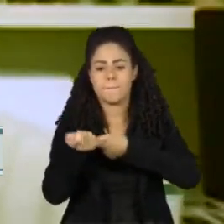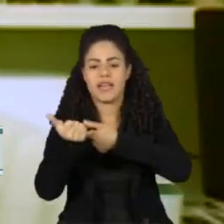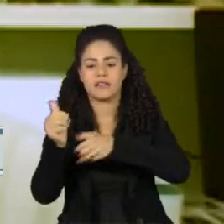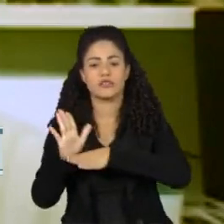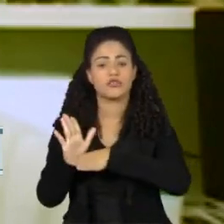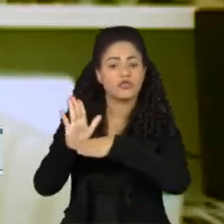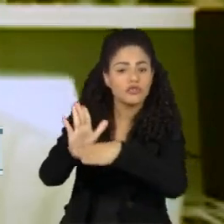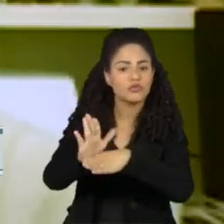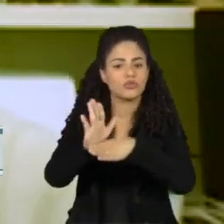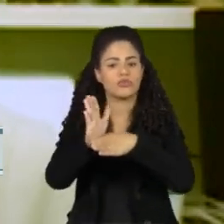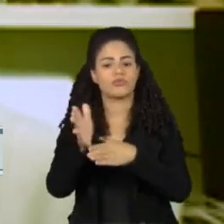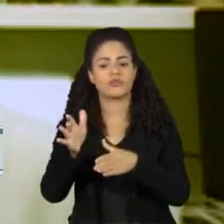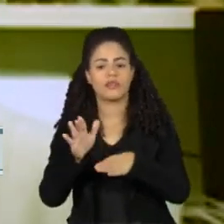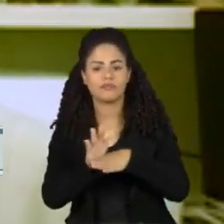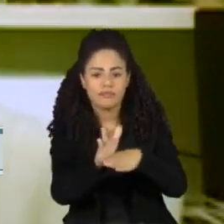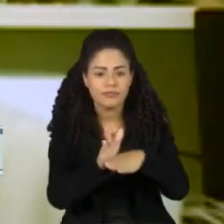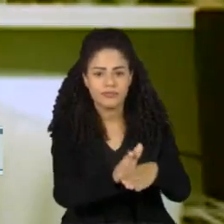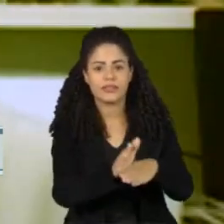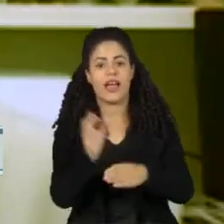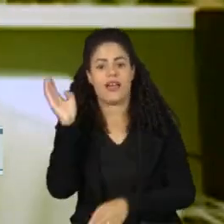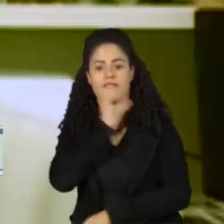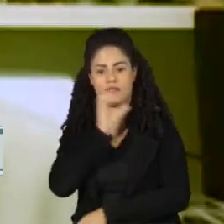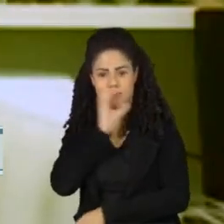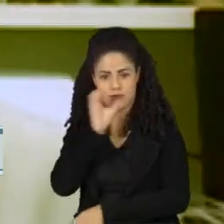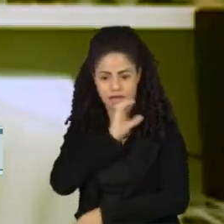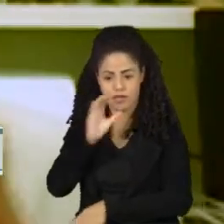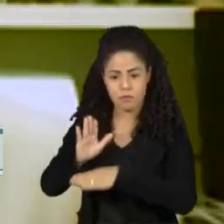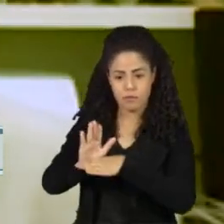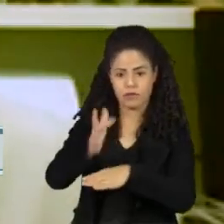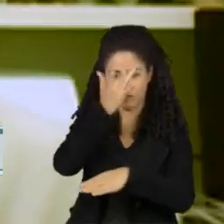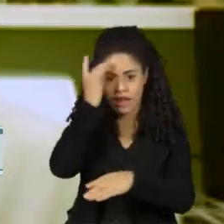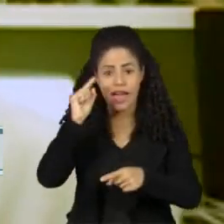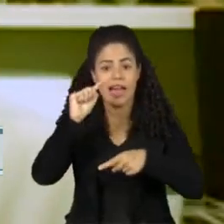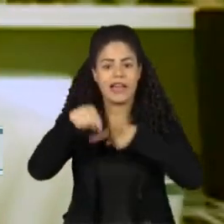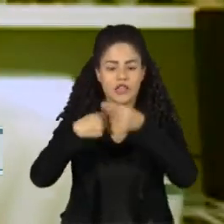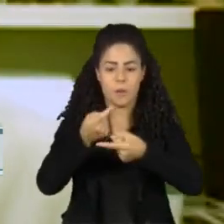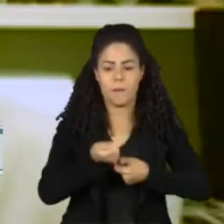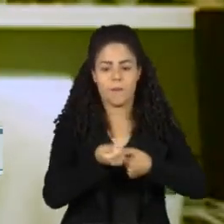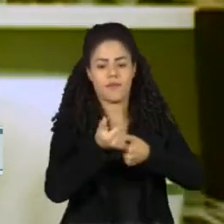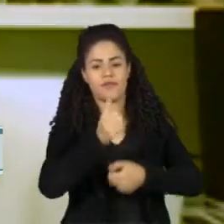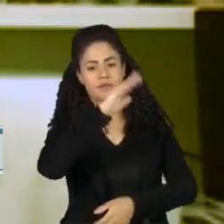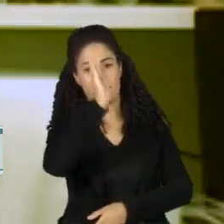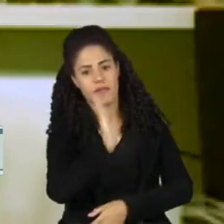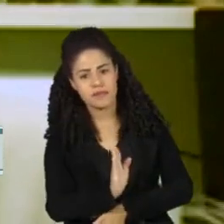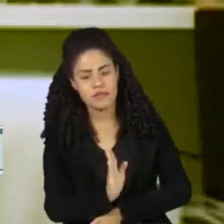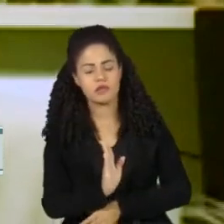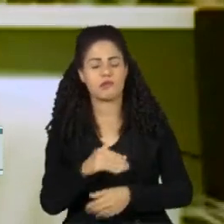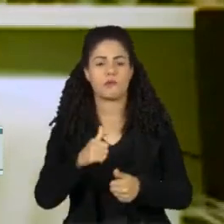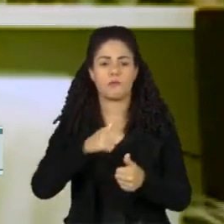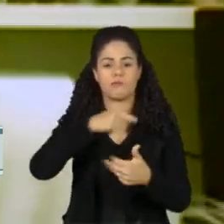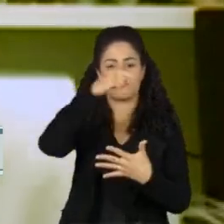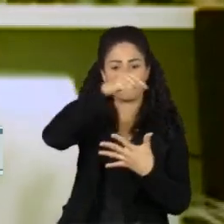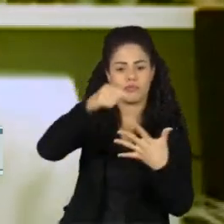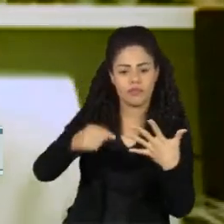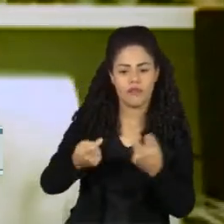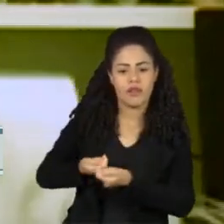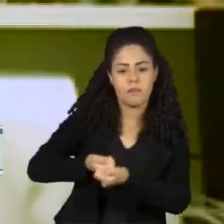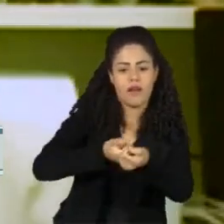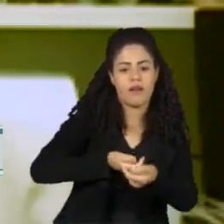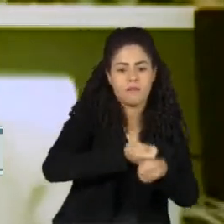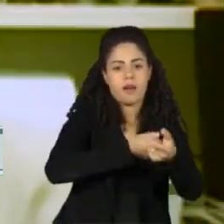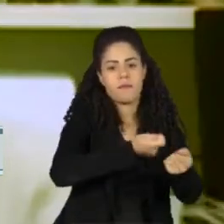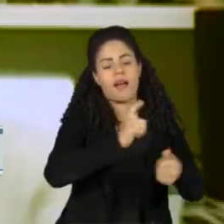transferência de renda, como foi o auxílio emergencial, depois o auxílio Brasil, também foram muito